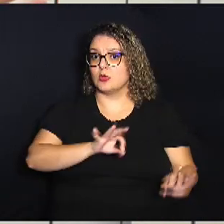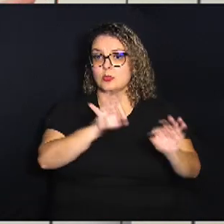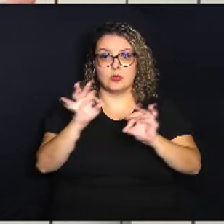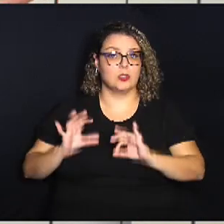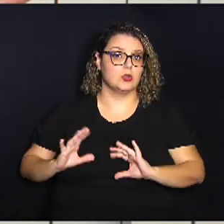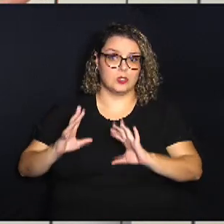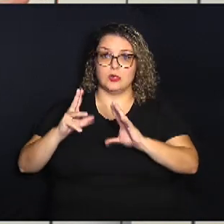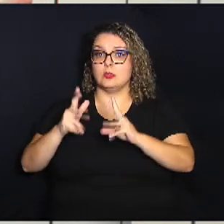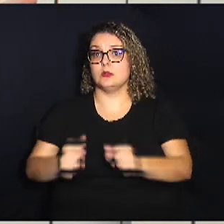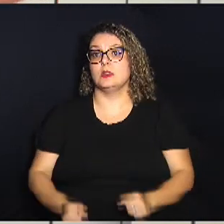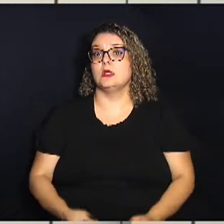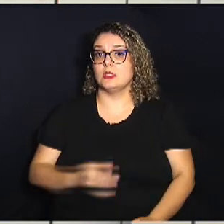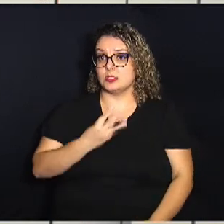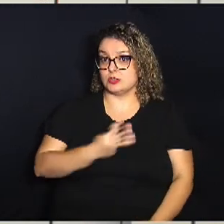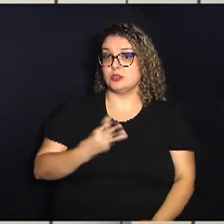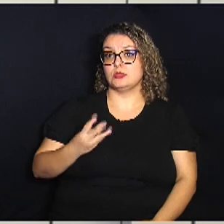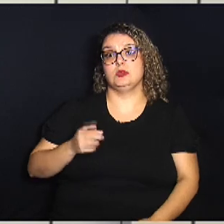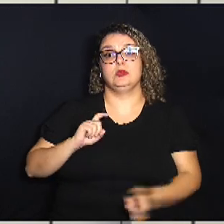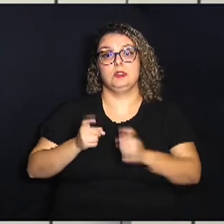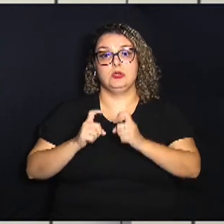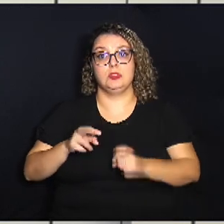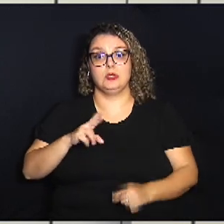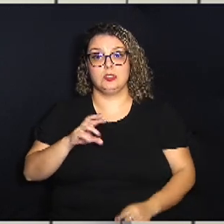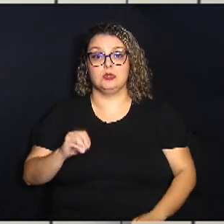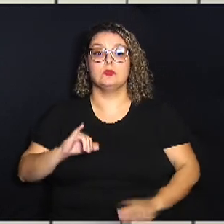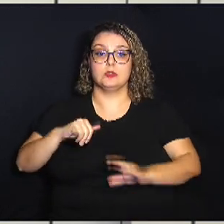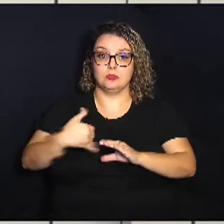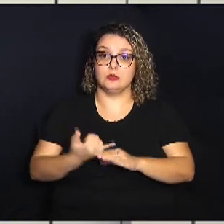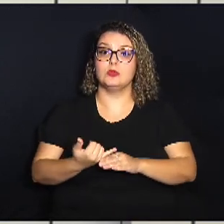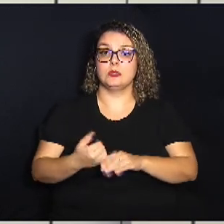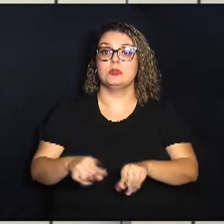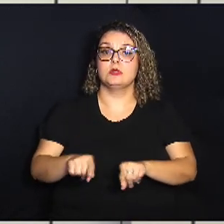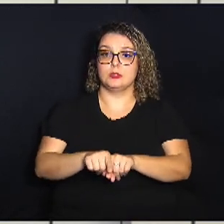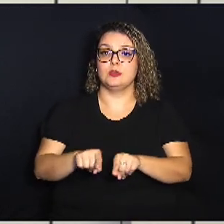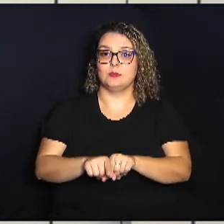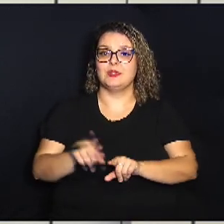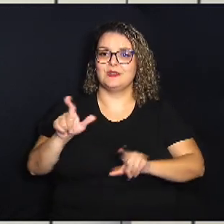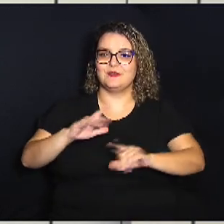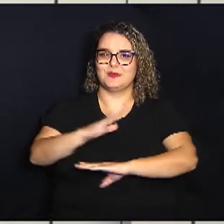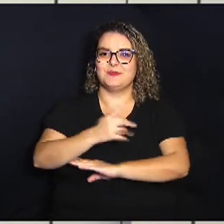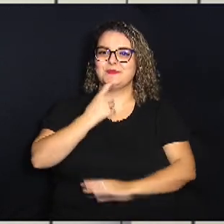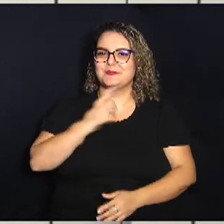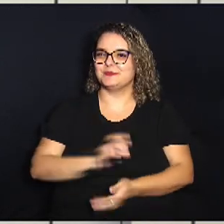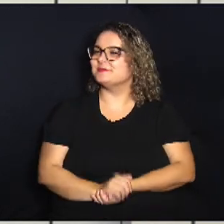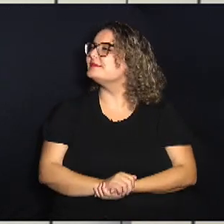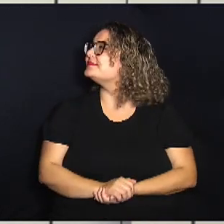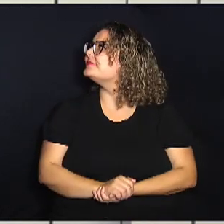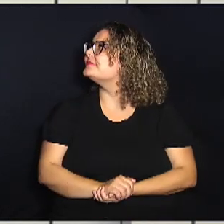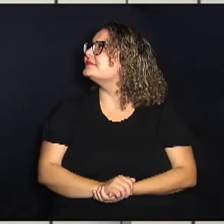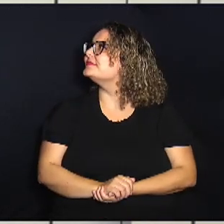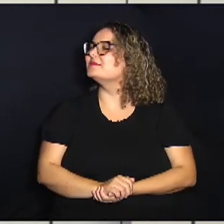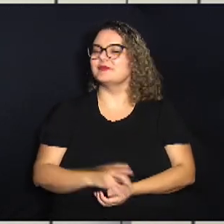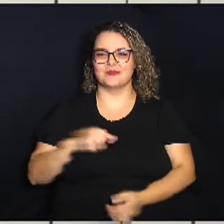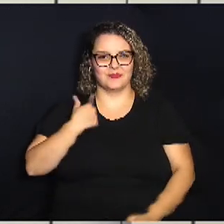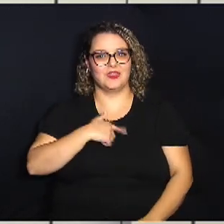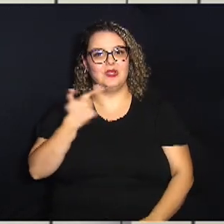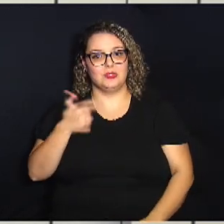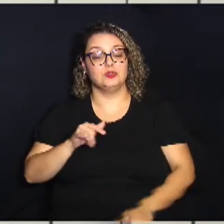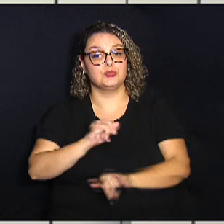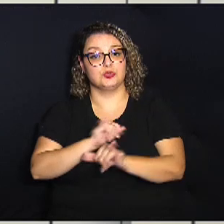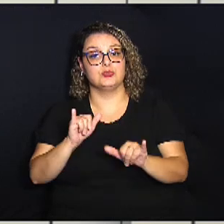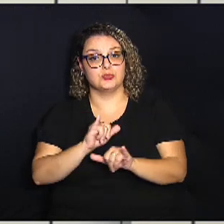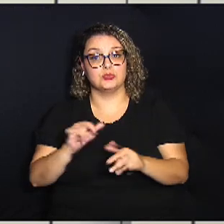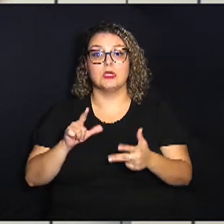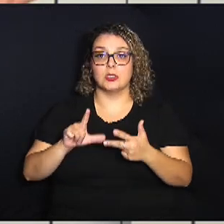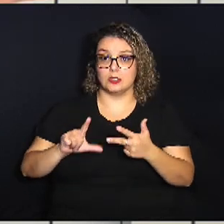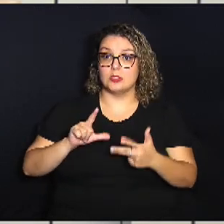íntegra, a 33ª Reunião Ordinária, no youtube.com.br, A gente segue aqui com as notícias do